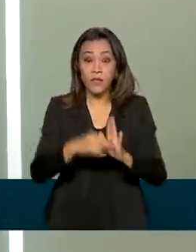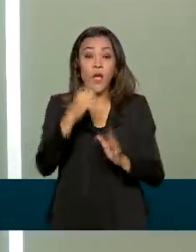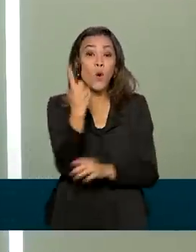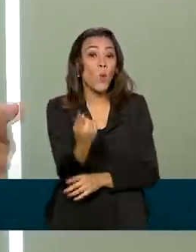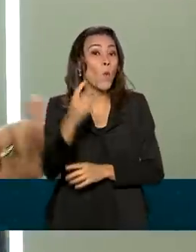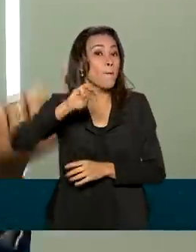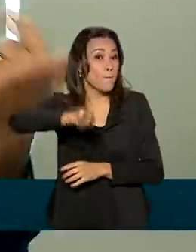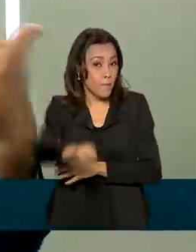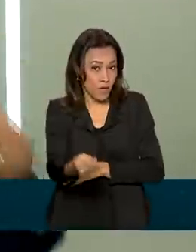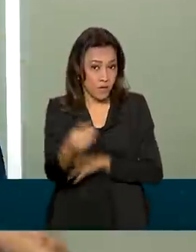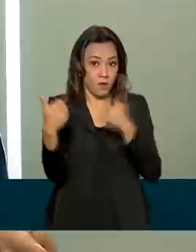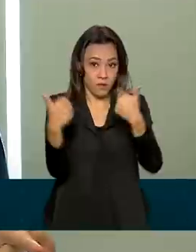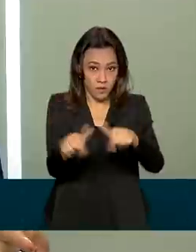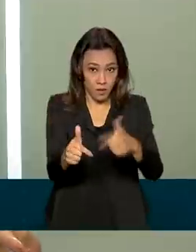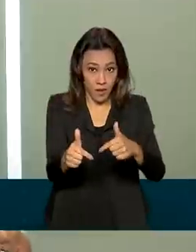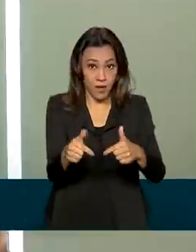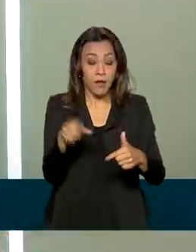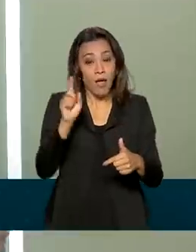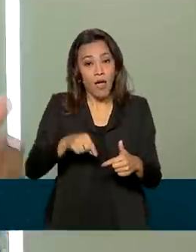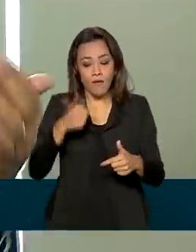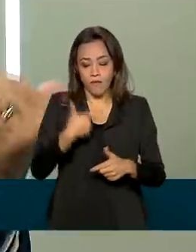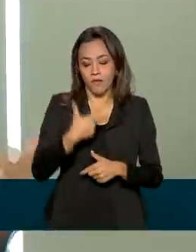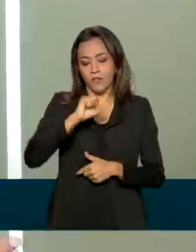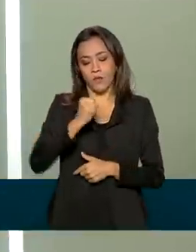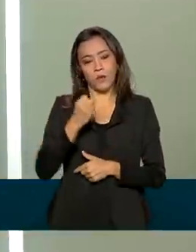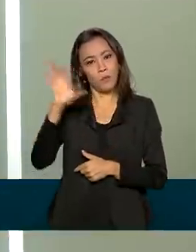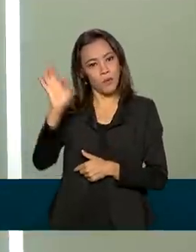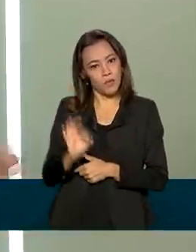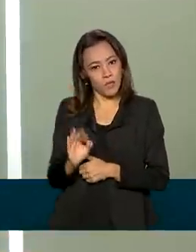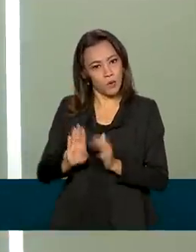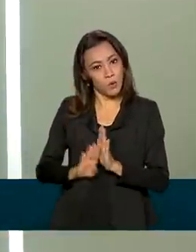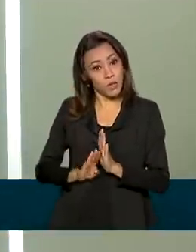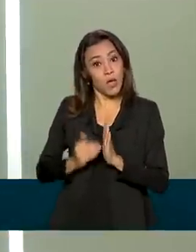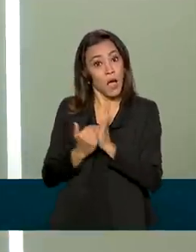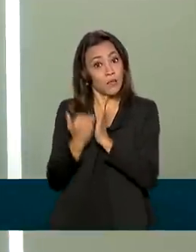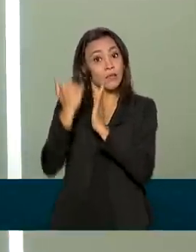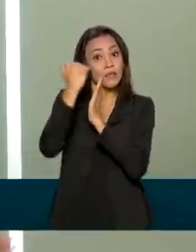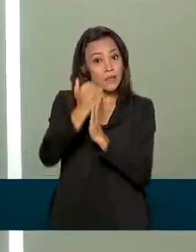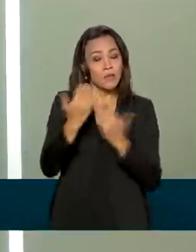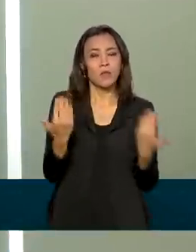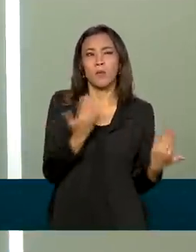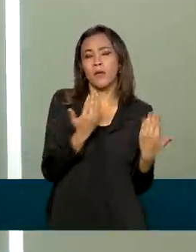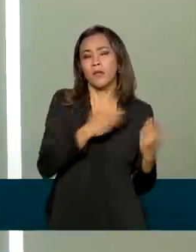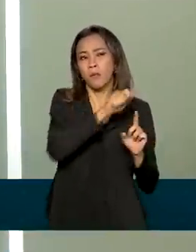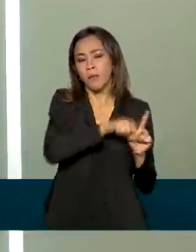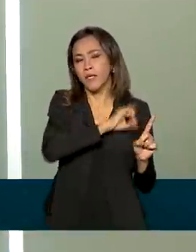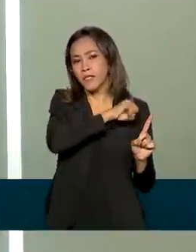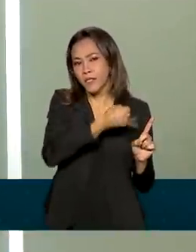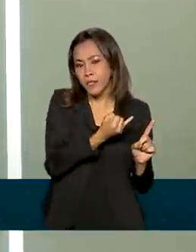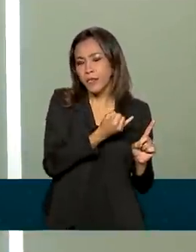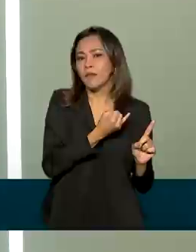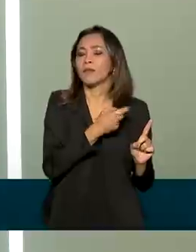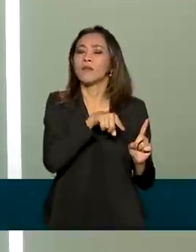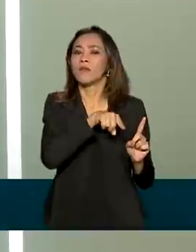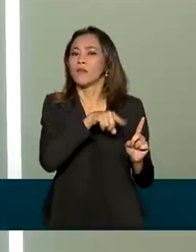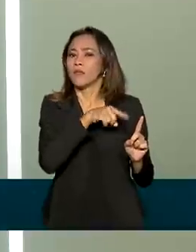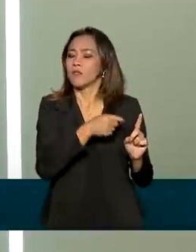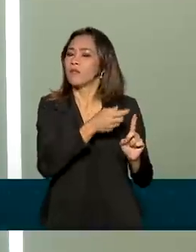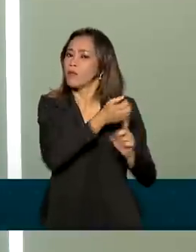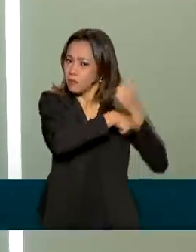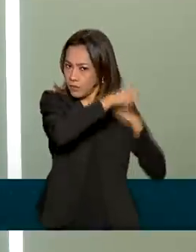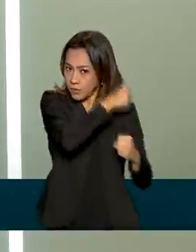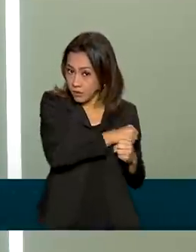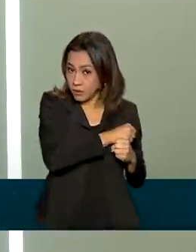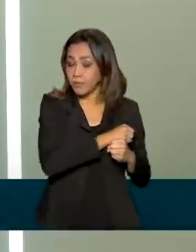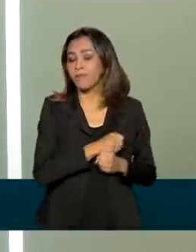empregos. Um número 28% superior ao do mesmo período, de janeiro a abril de 2020. Se nós fôssemos nos